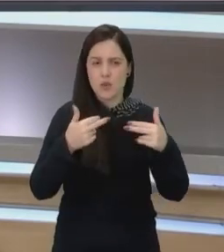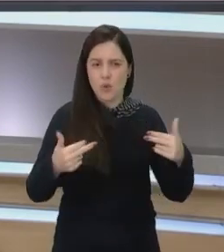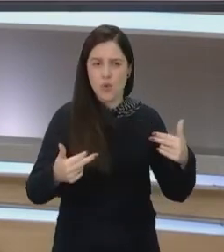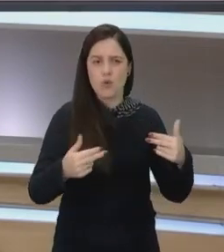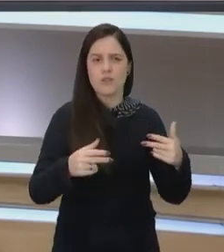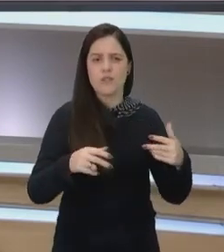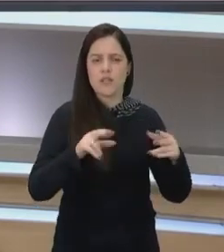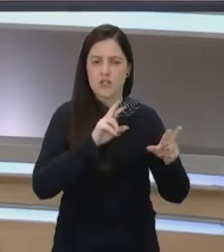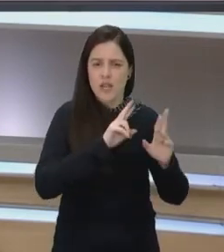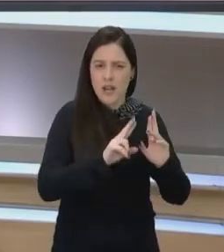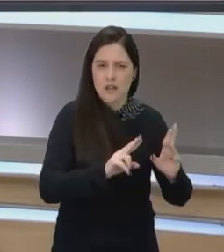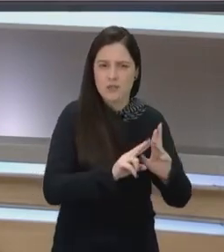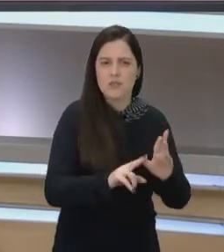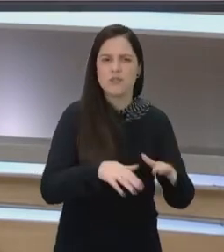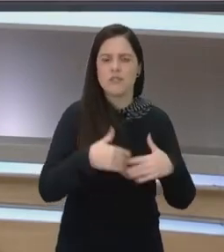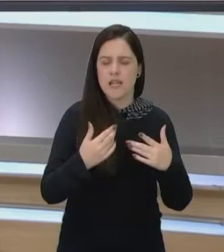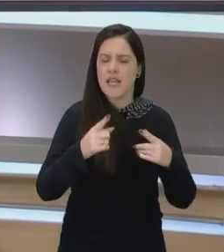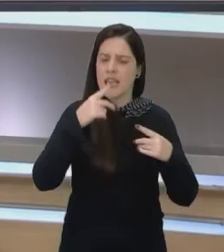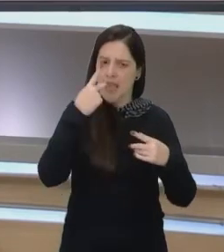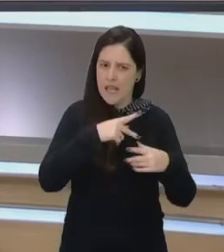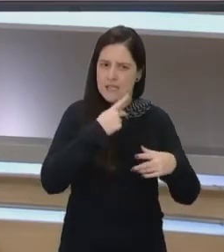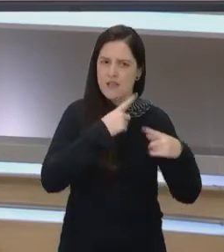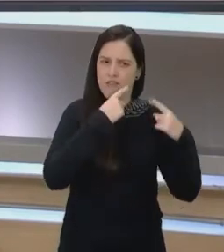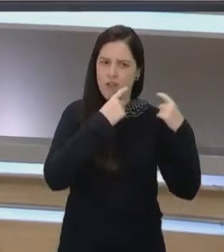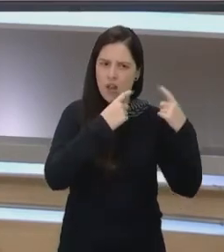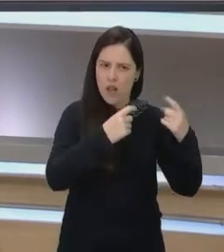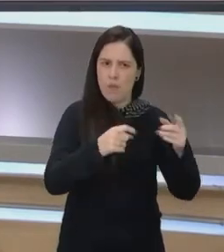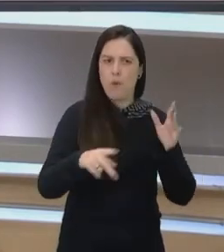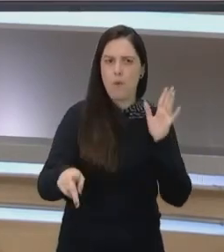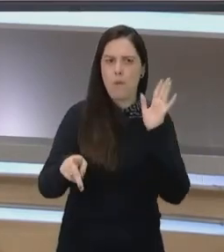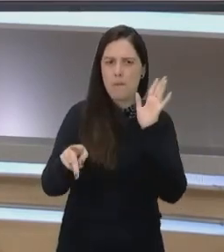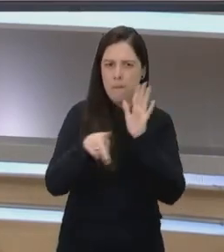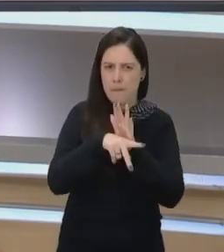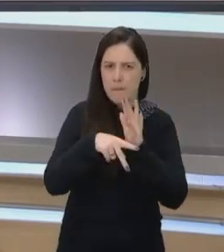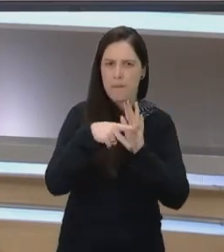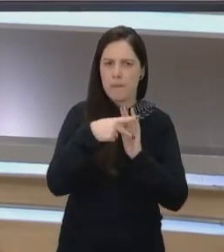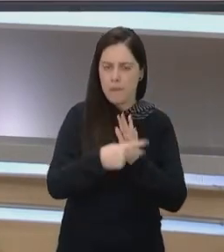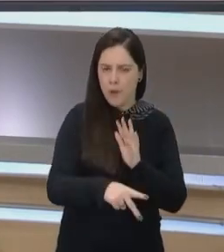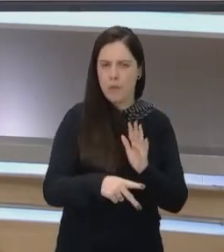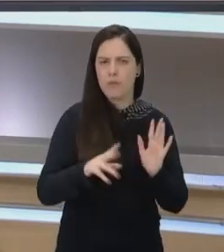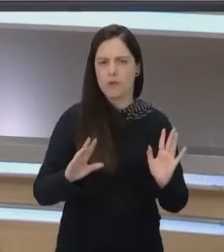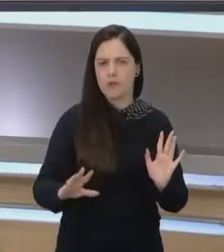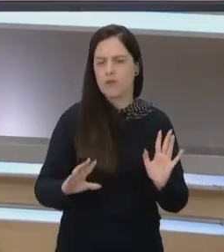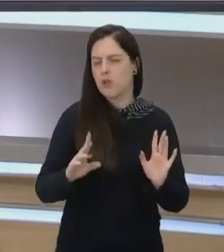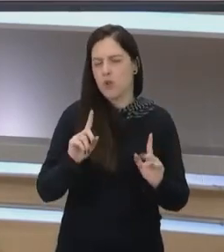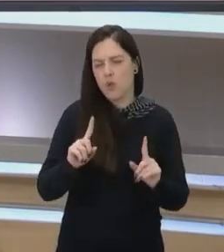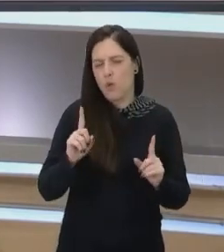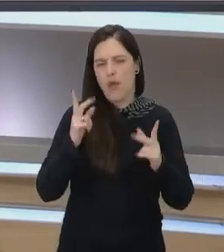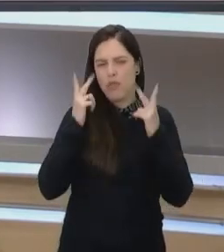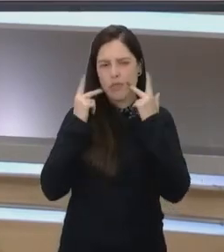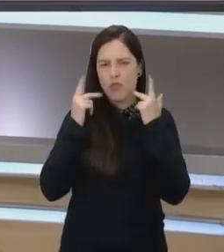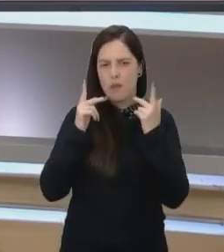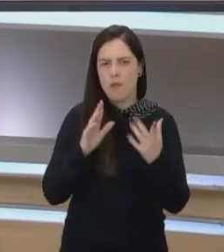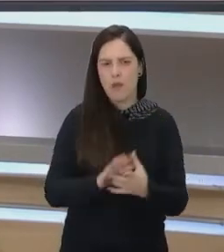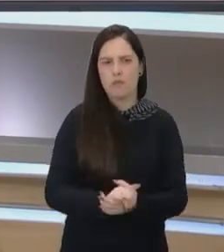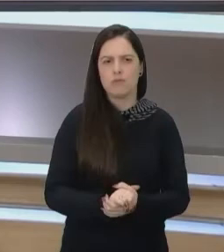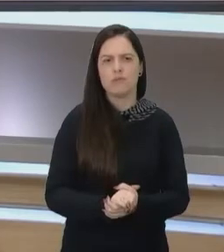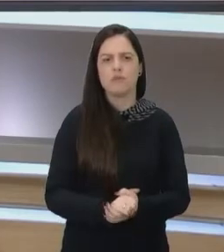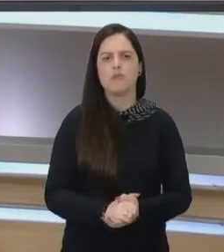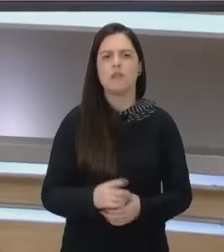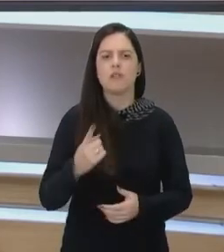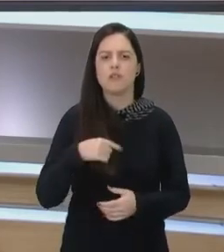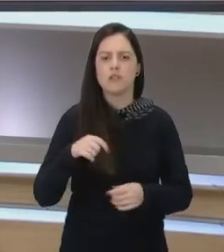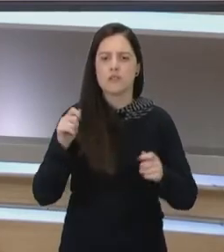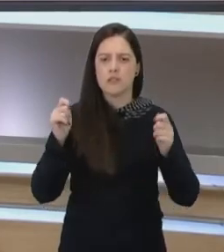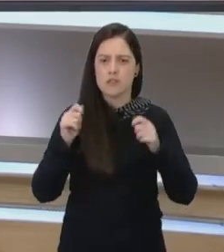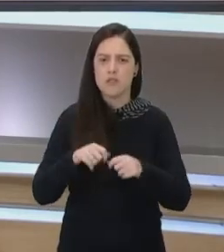de se relacionar e que essa violência, como o próprio nome do curso diz, não é normal, né? Então, isso é o que a